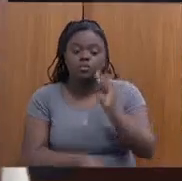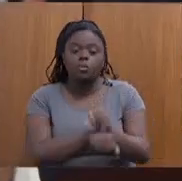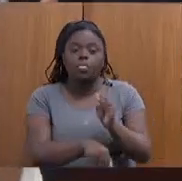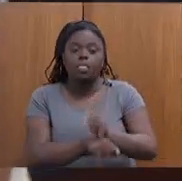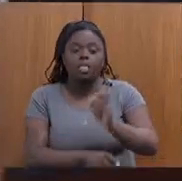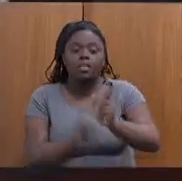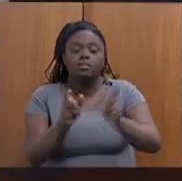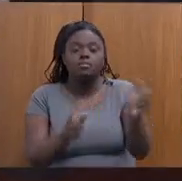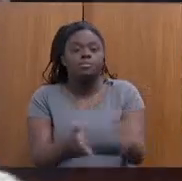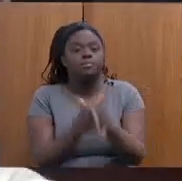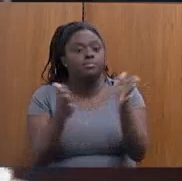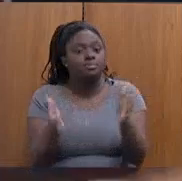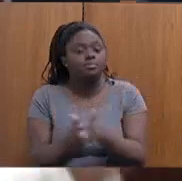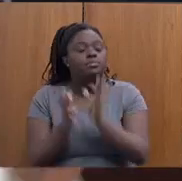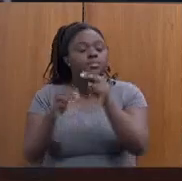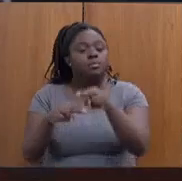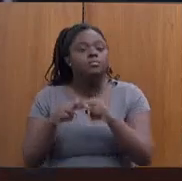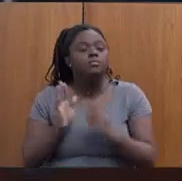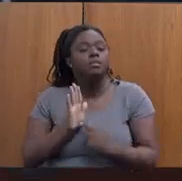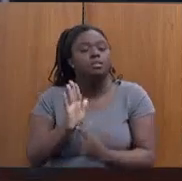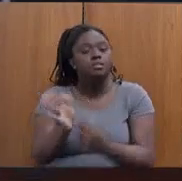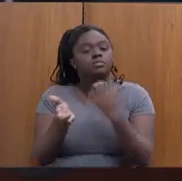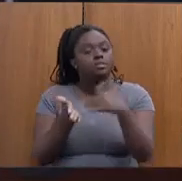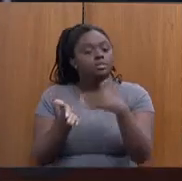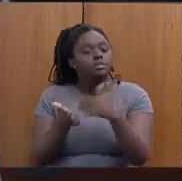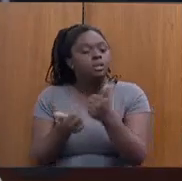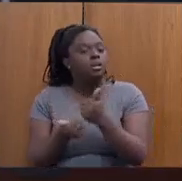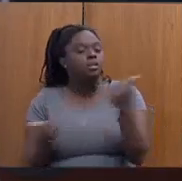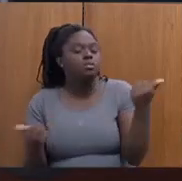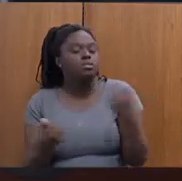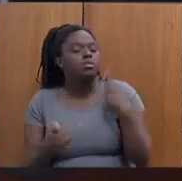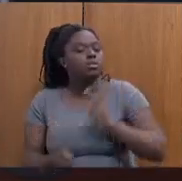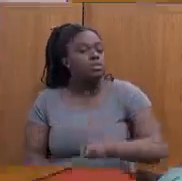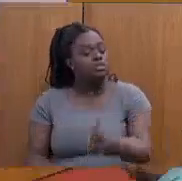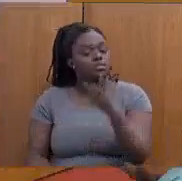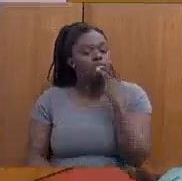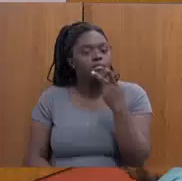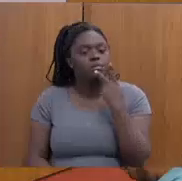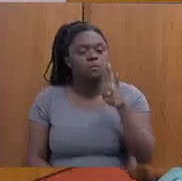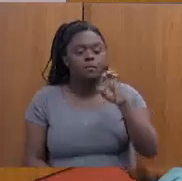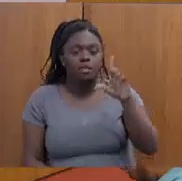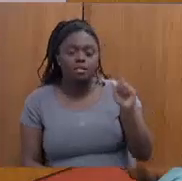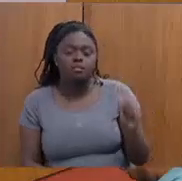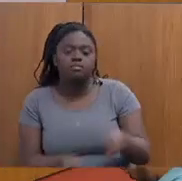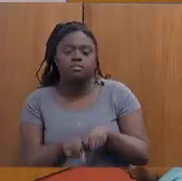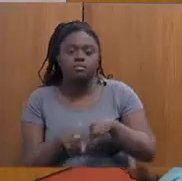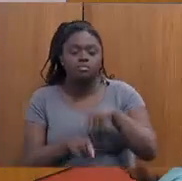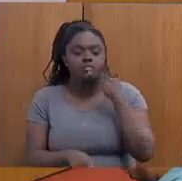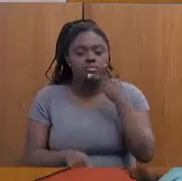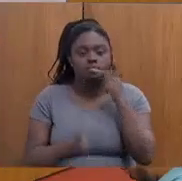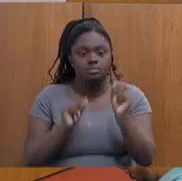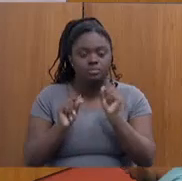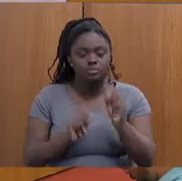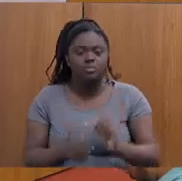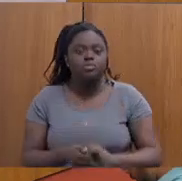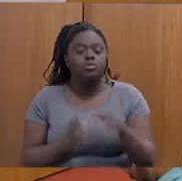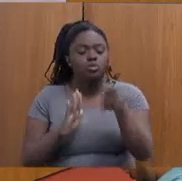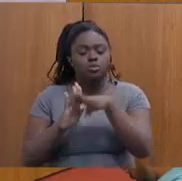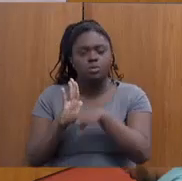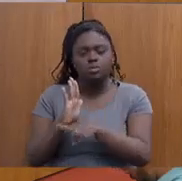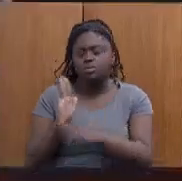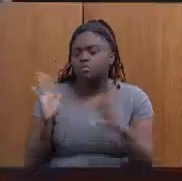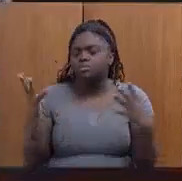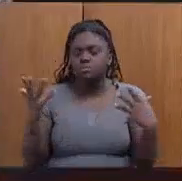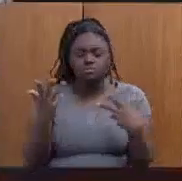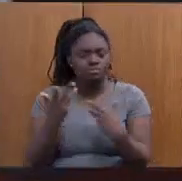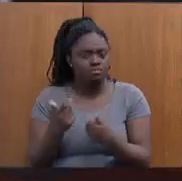isso, na apresentação dessa secretária, eu sempre falo isso, e Bela Gonçalves também disse isso, que é o seguinte, os programas são belíssimos,